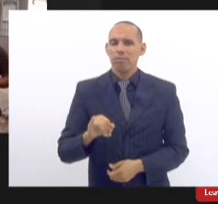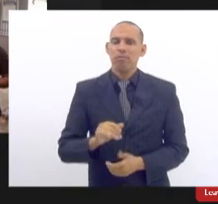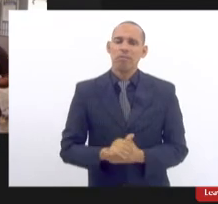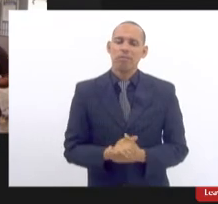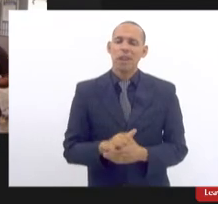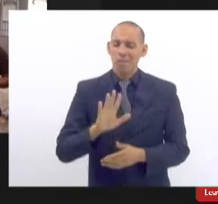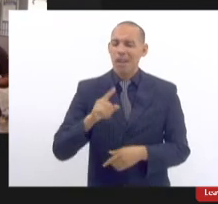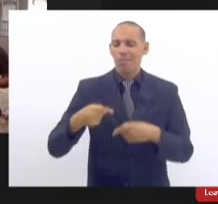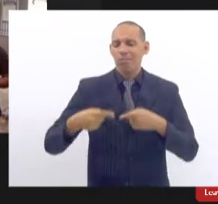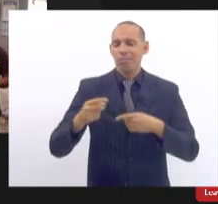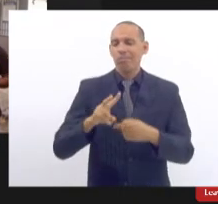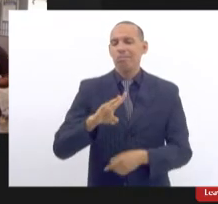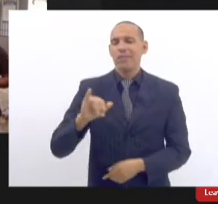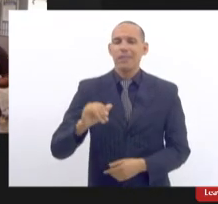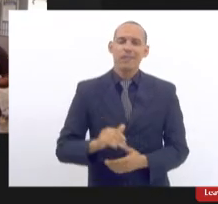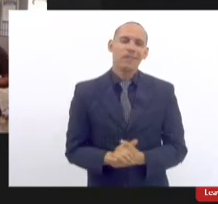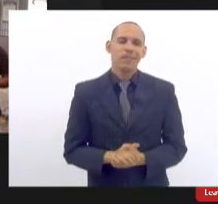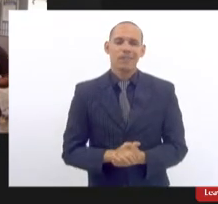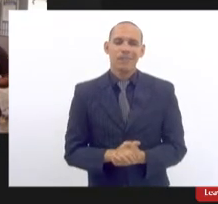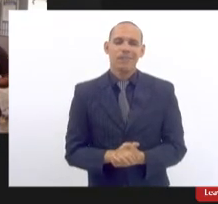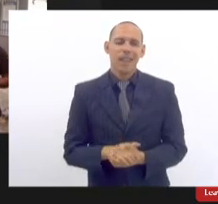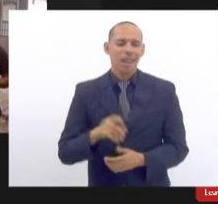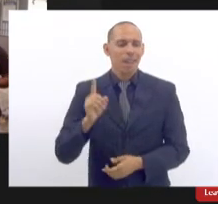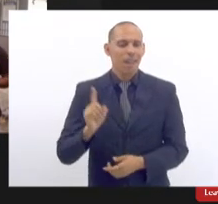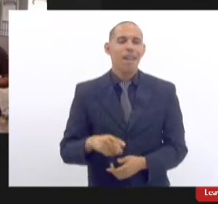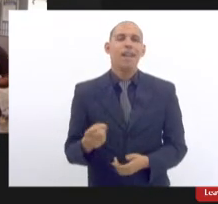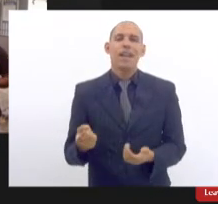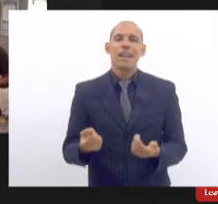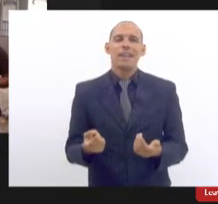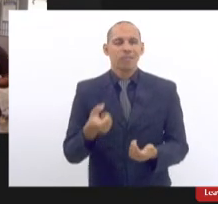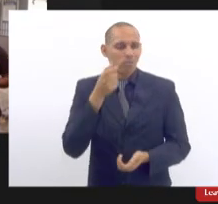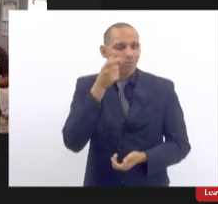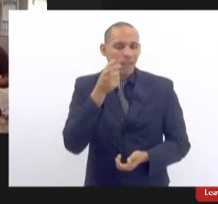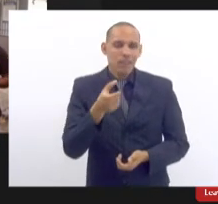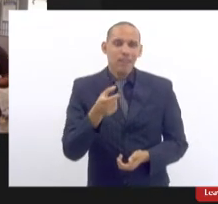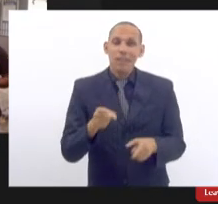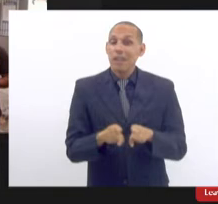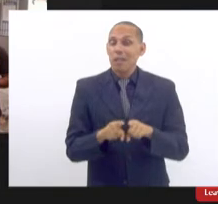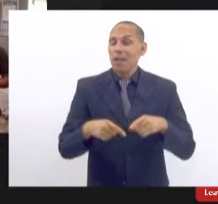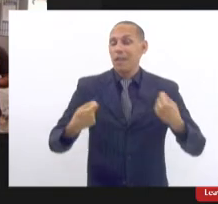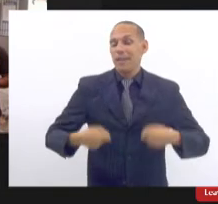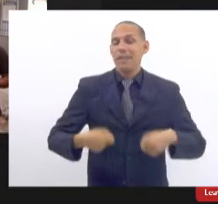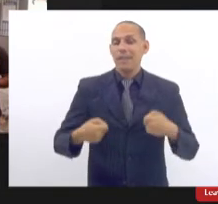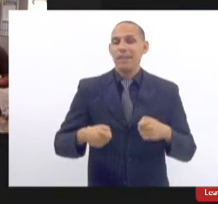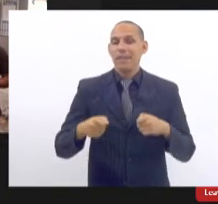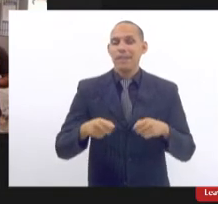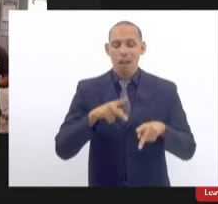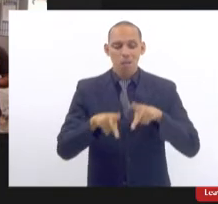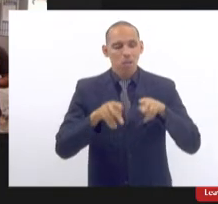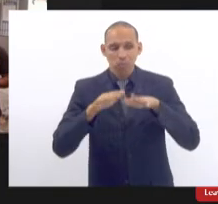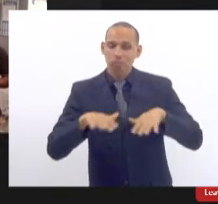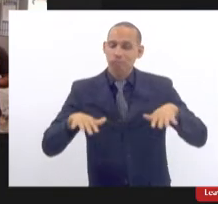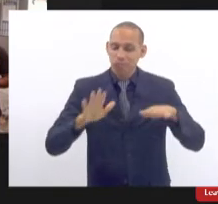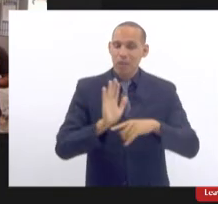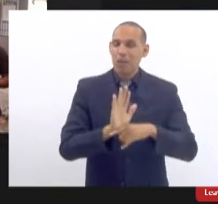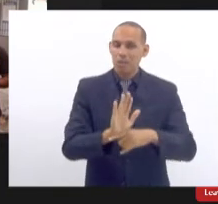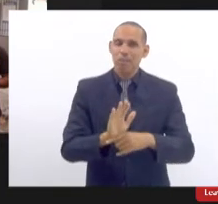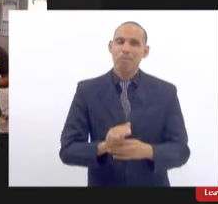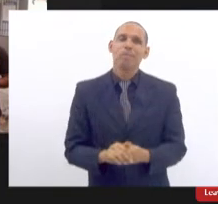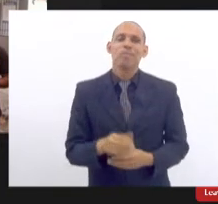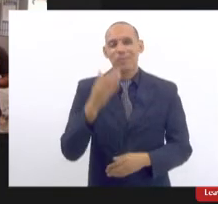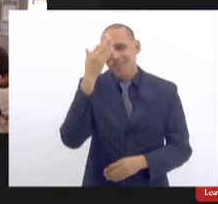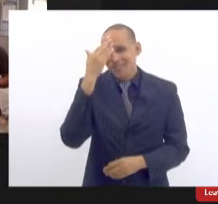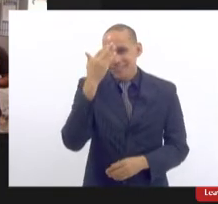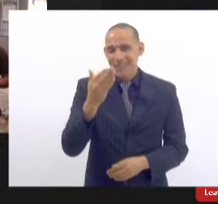discutir isso sem dúvida acho que é uma situação bem interessante e necessária para a população como um todo muito